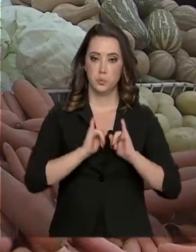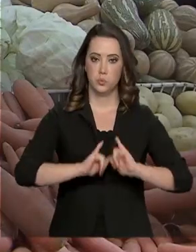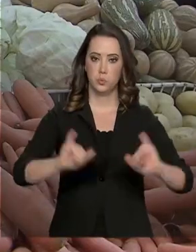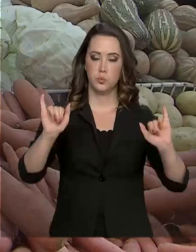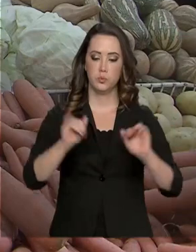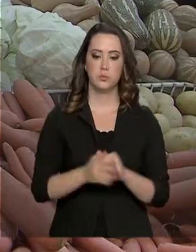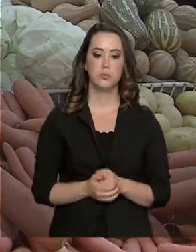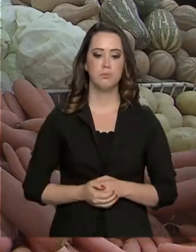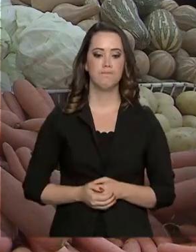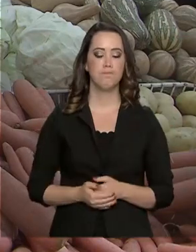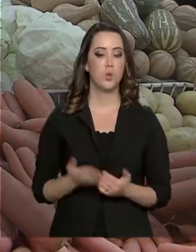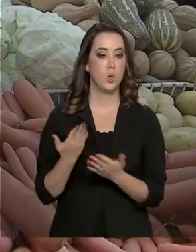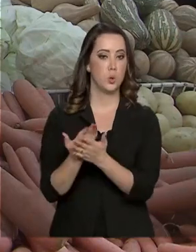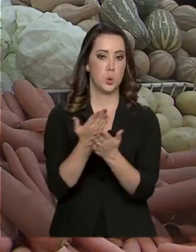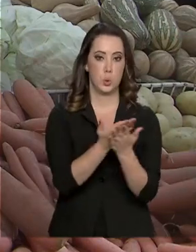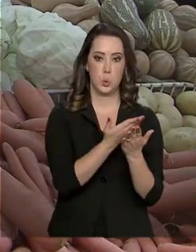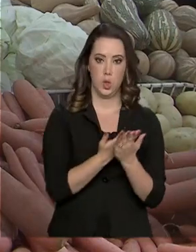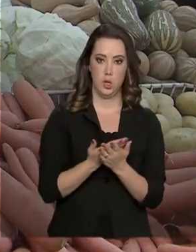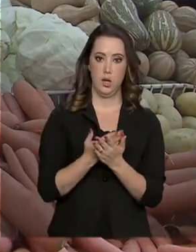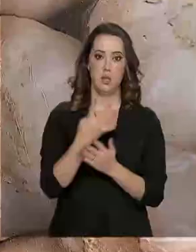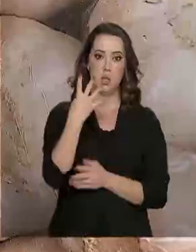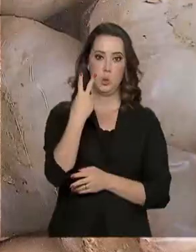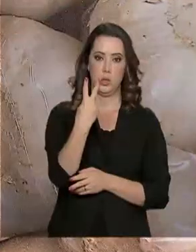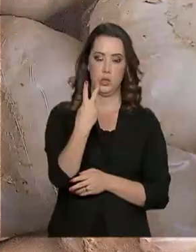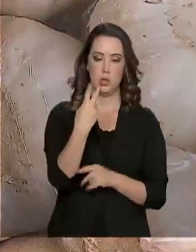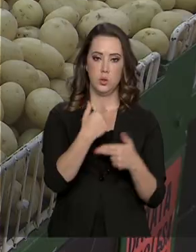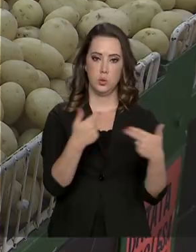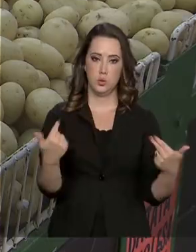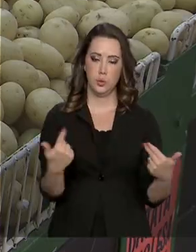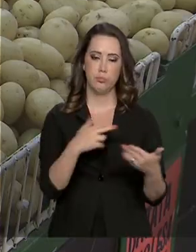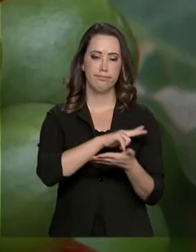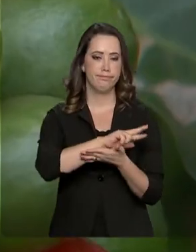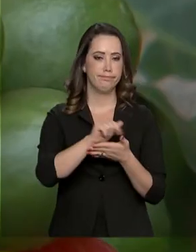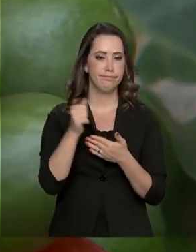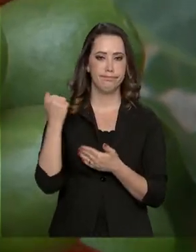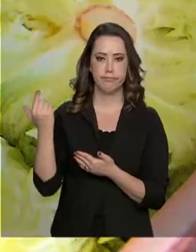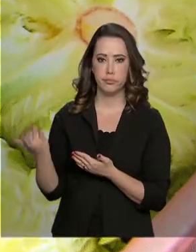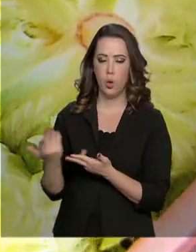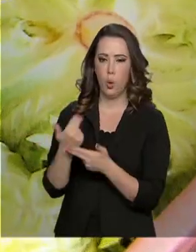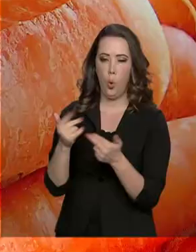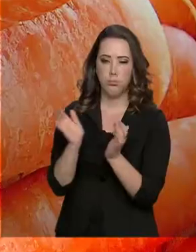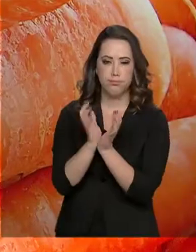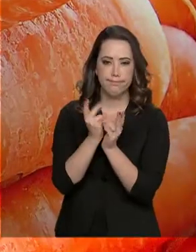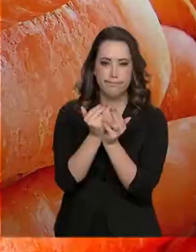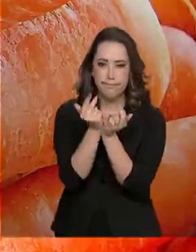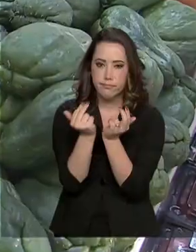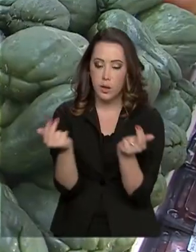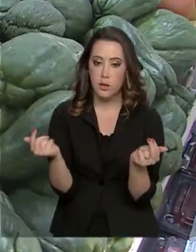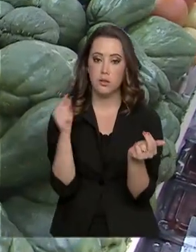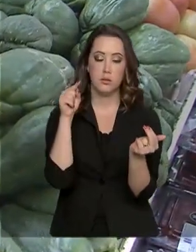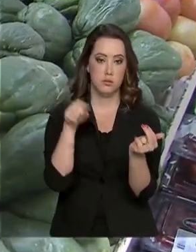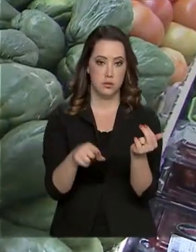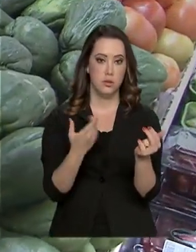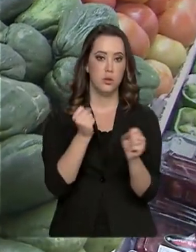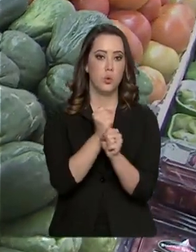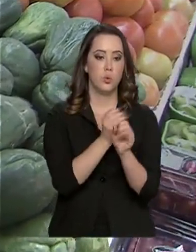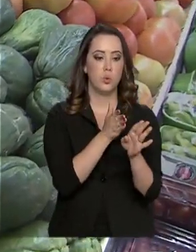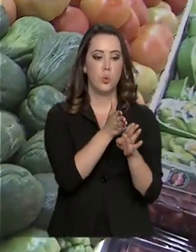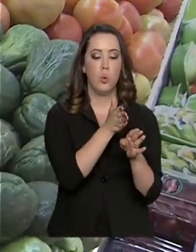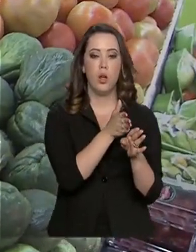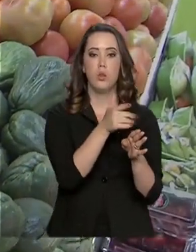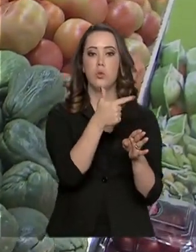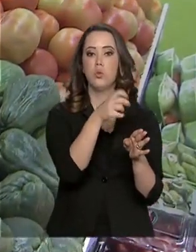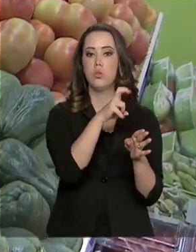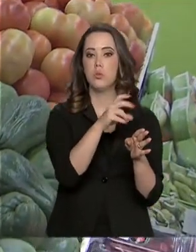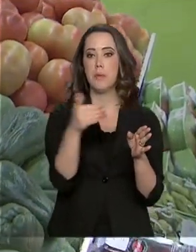Foram analisados 42 produtos, como alho, batata, café, alface e cenoura, entre os anos de 2015